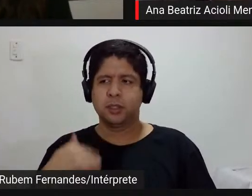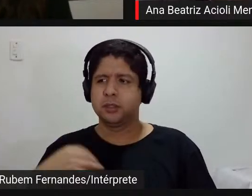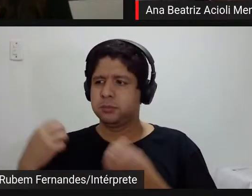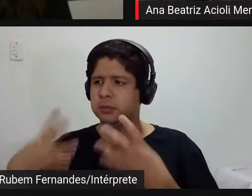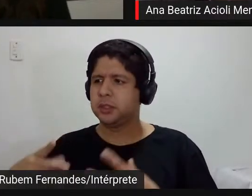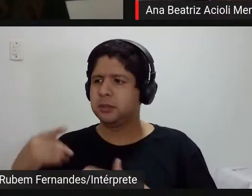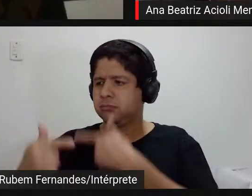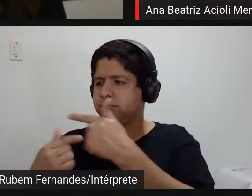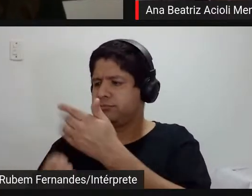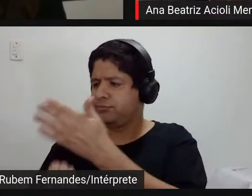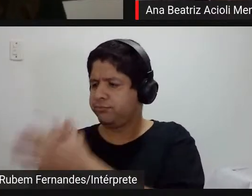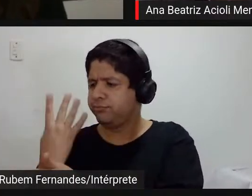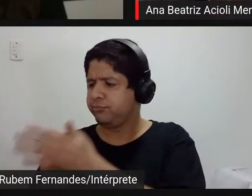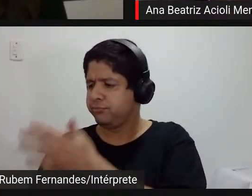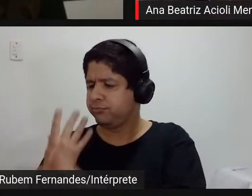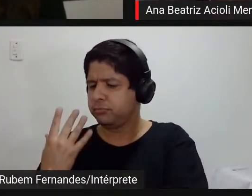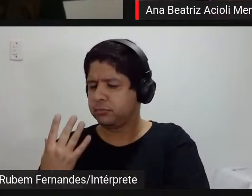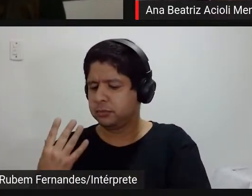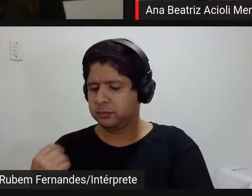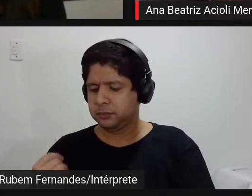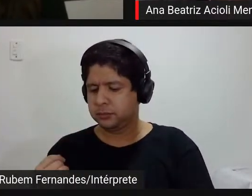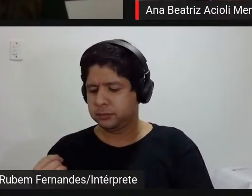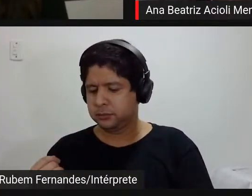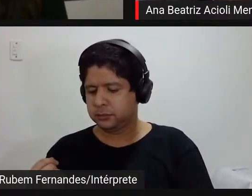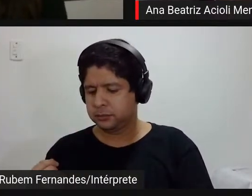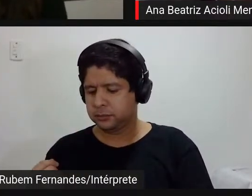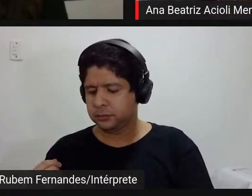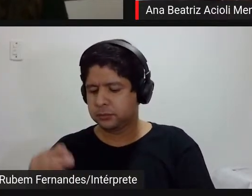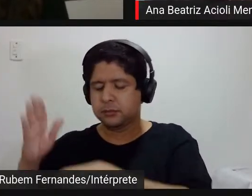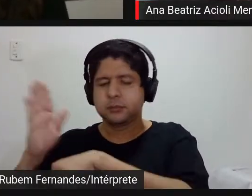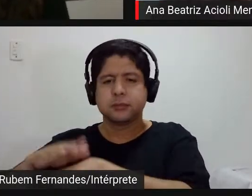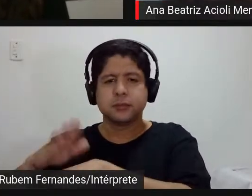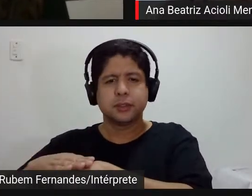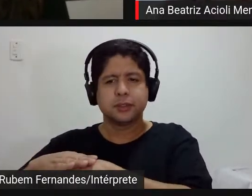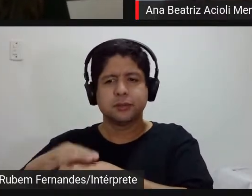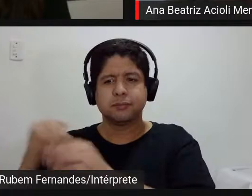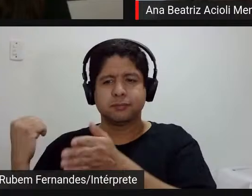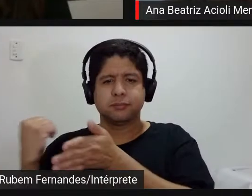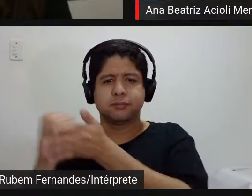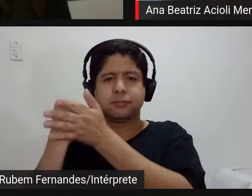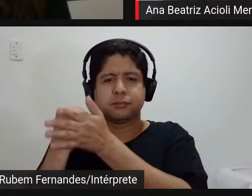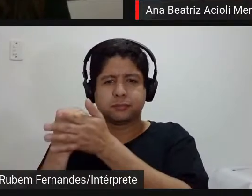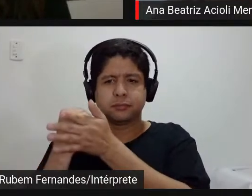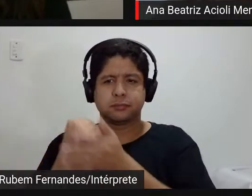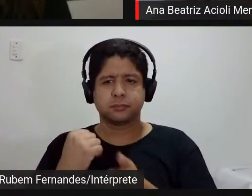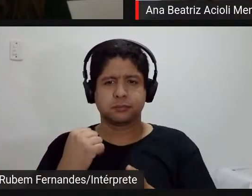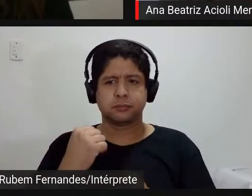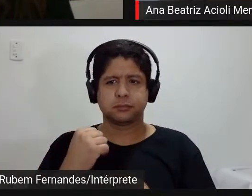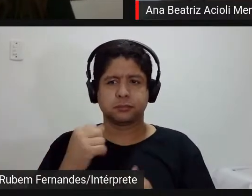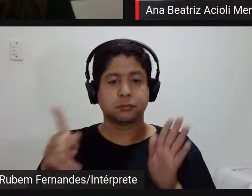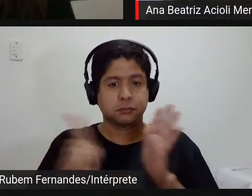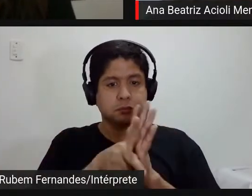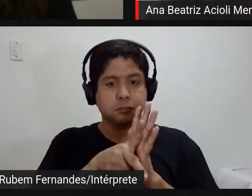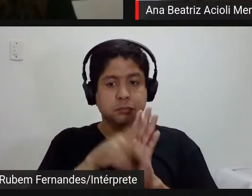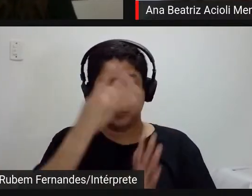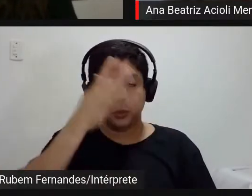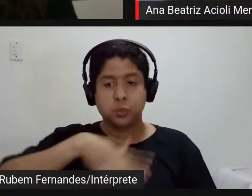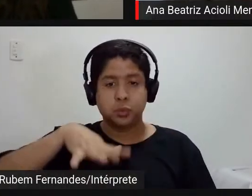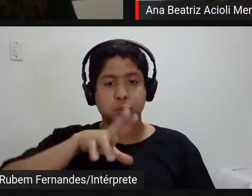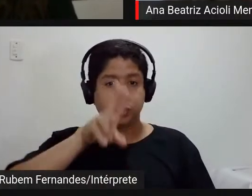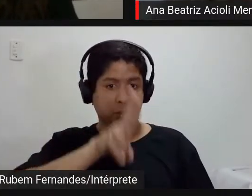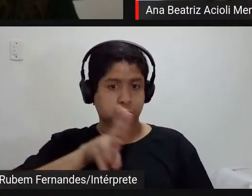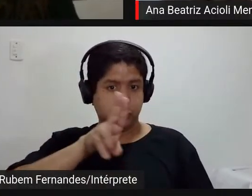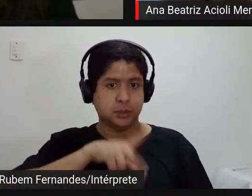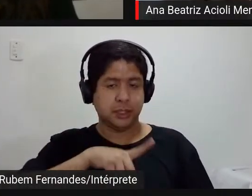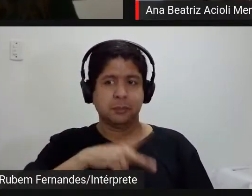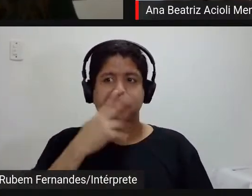dele que passa que se torna um patrimônio público aquilo ali se torna um patrimônio público a gente não quer que não tenha